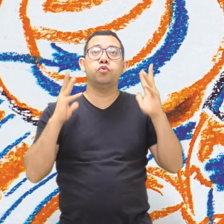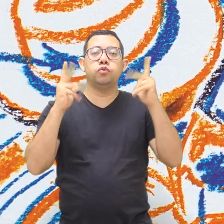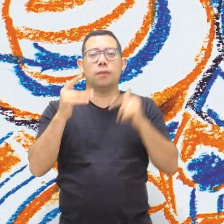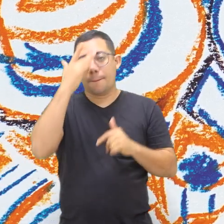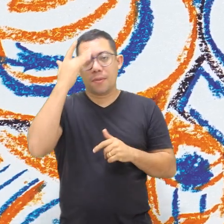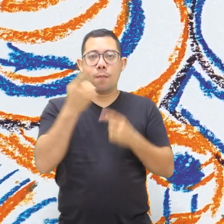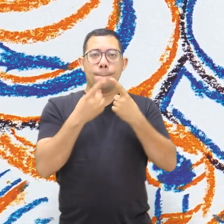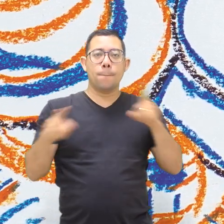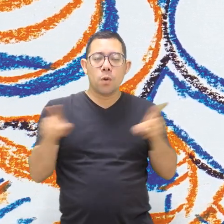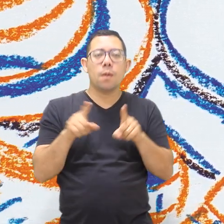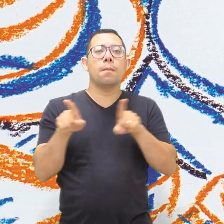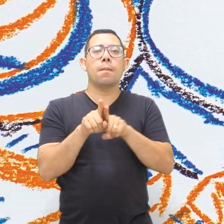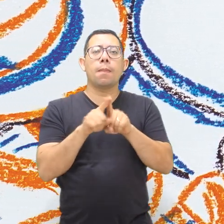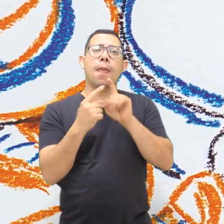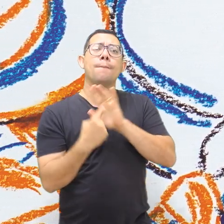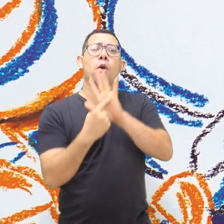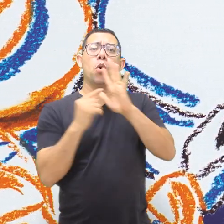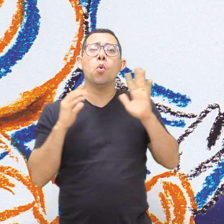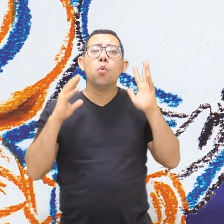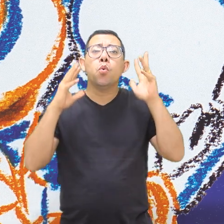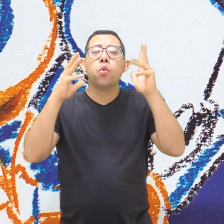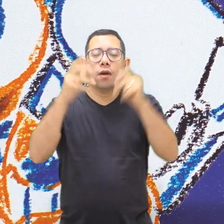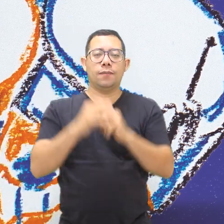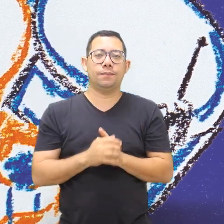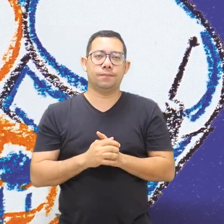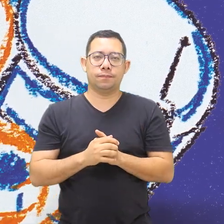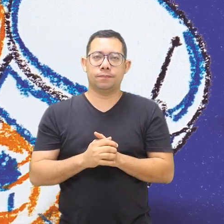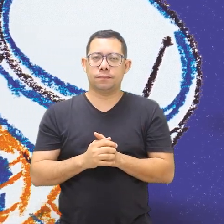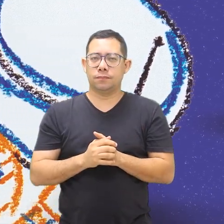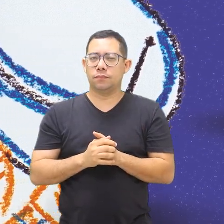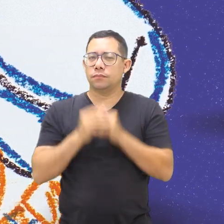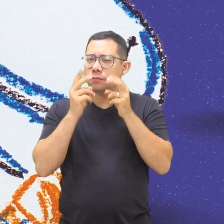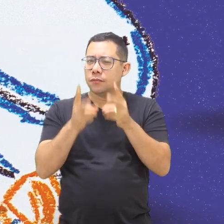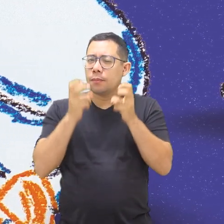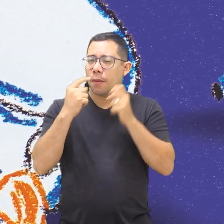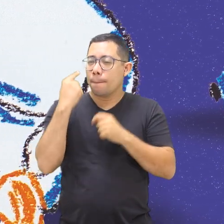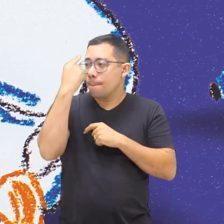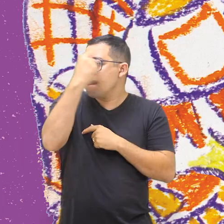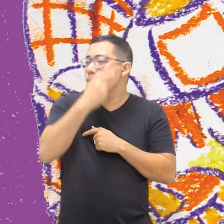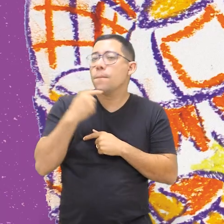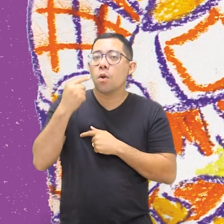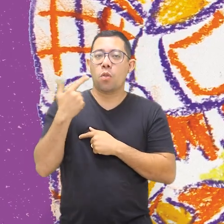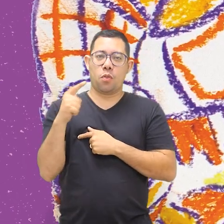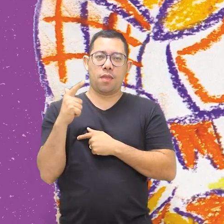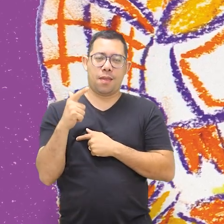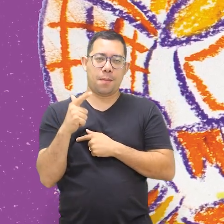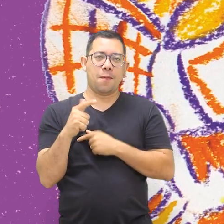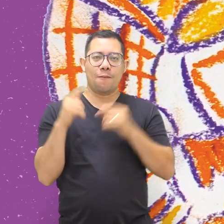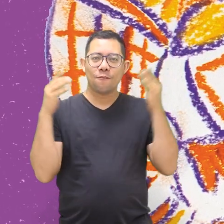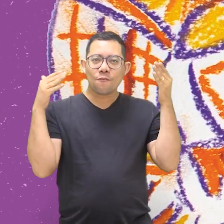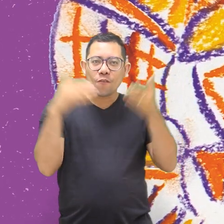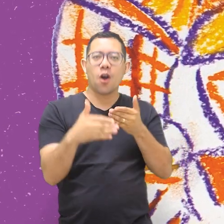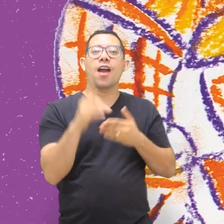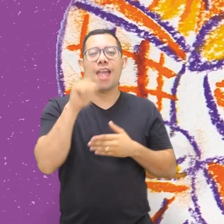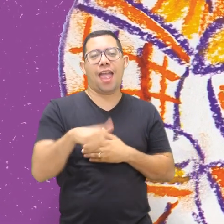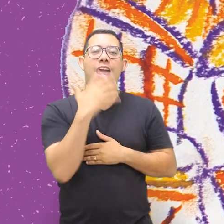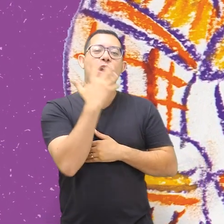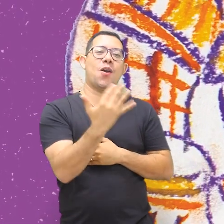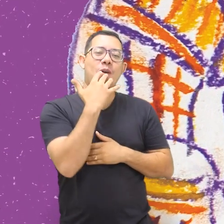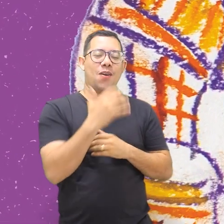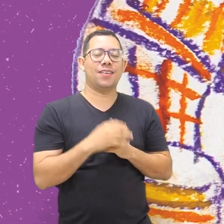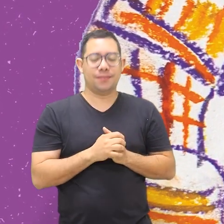fantasias e os músicos também. Esses músicos, eles não têm um rosto exatamente, porque o foco da história está nas cores.